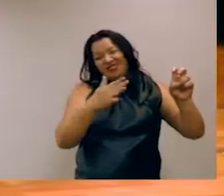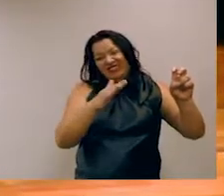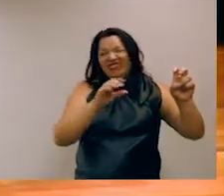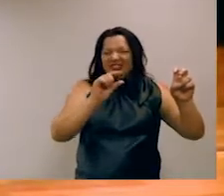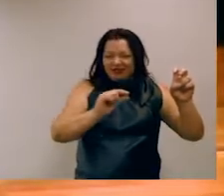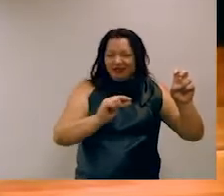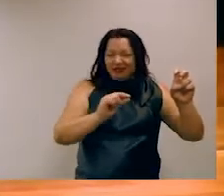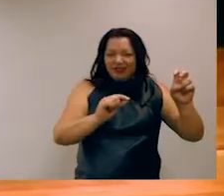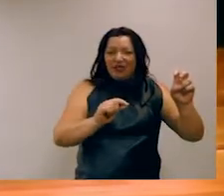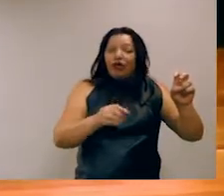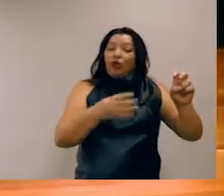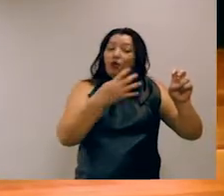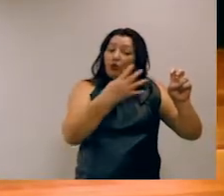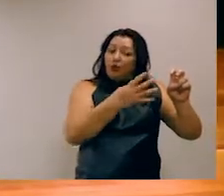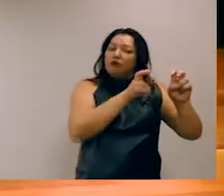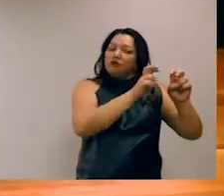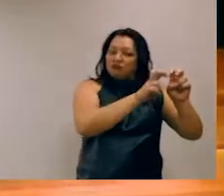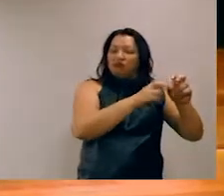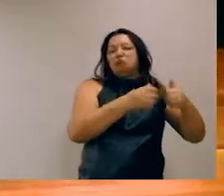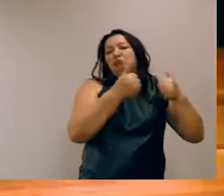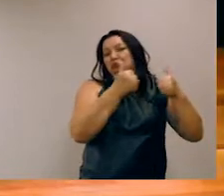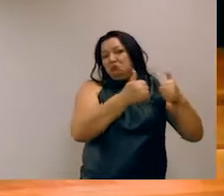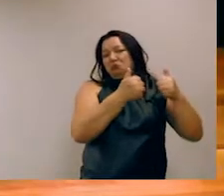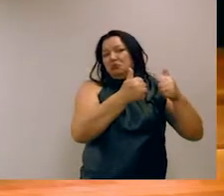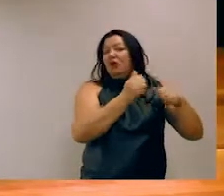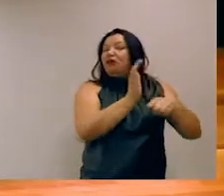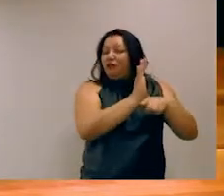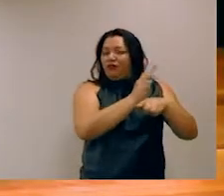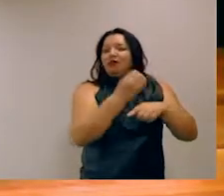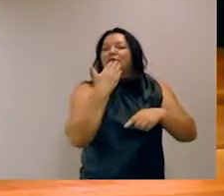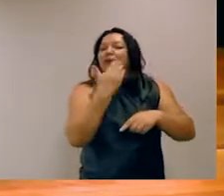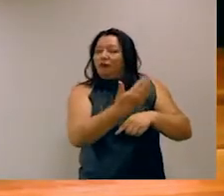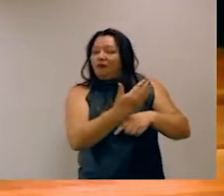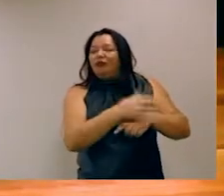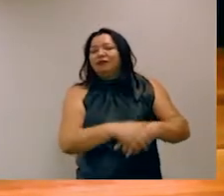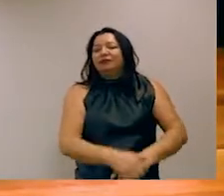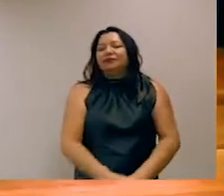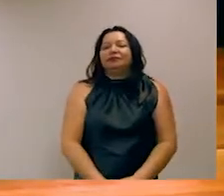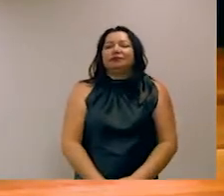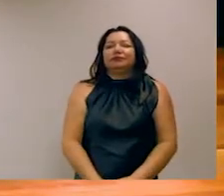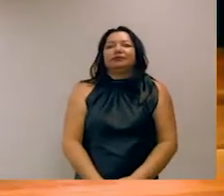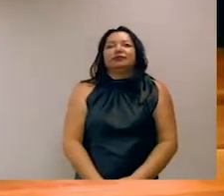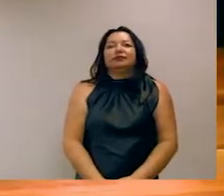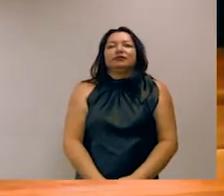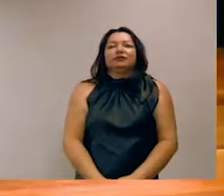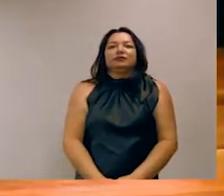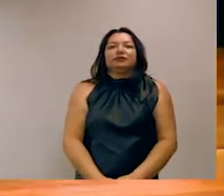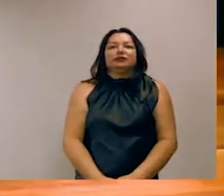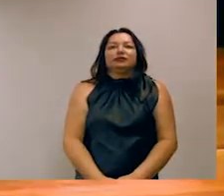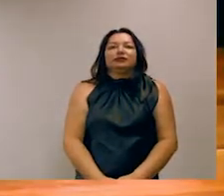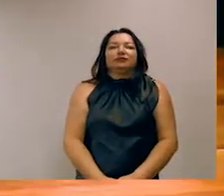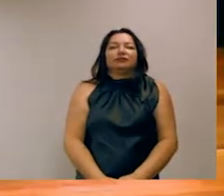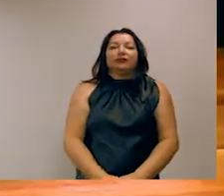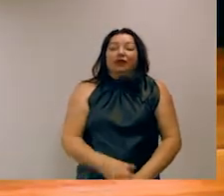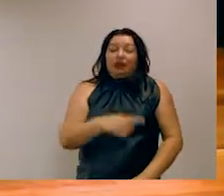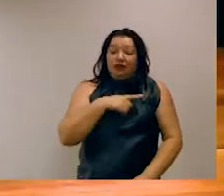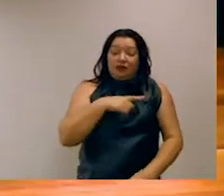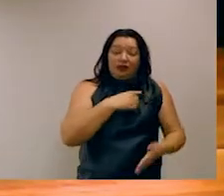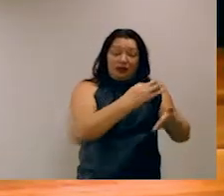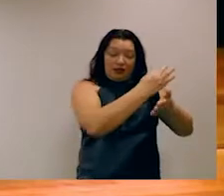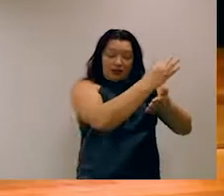Se ele foi de quatro ou cinco estrelas, você considera que a resenha vai ser favorável ao texto. E aí a tarefa é, dada apenas a resenha,